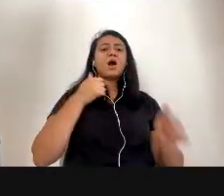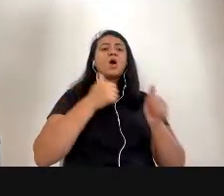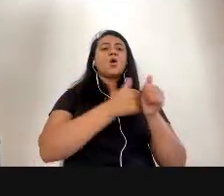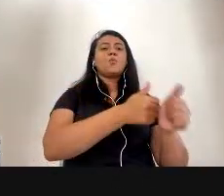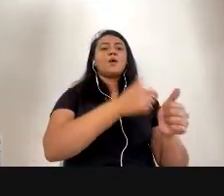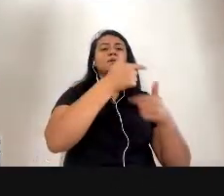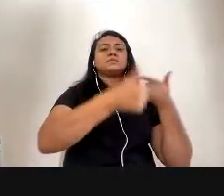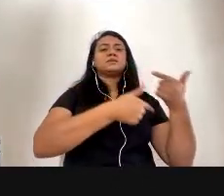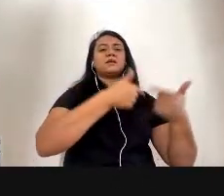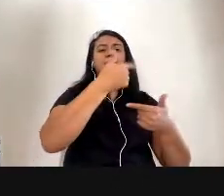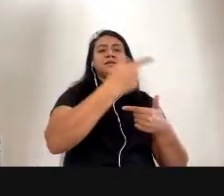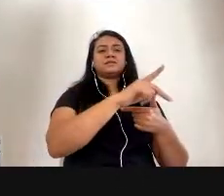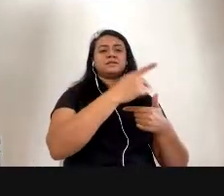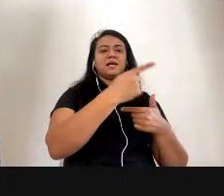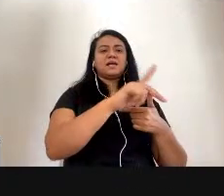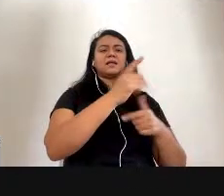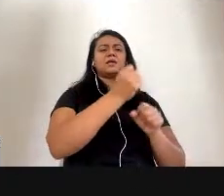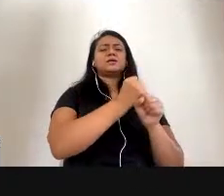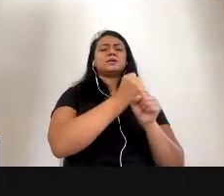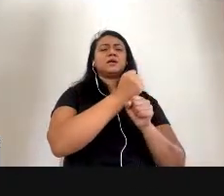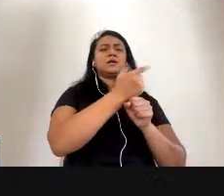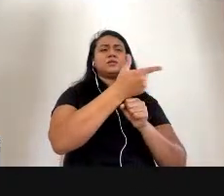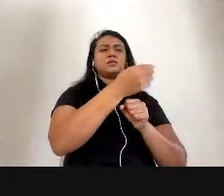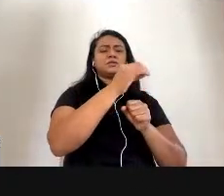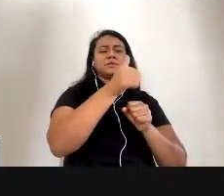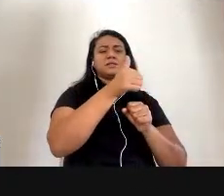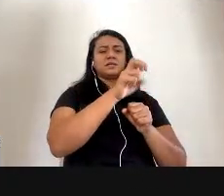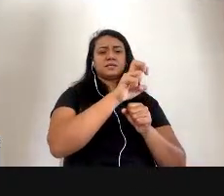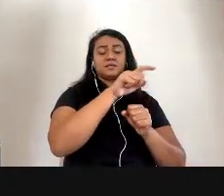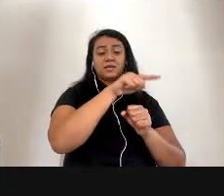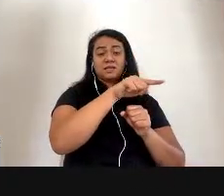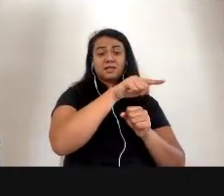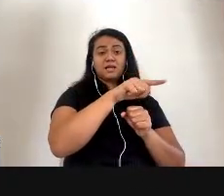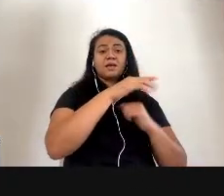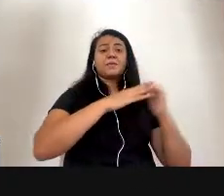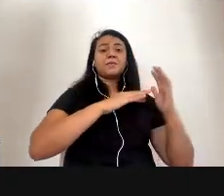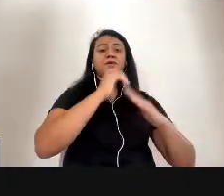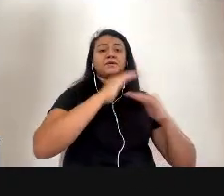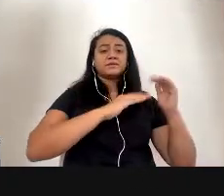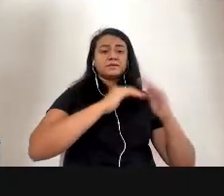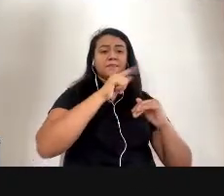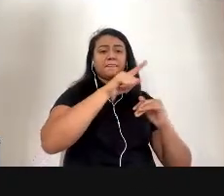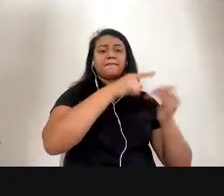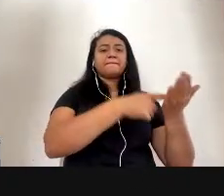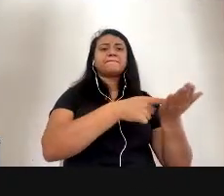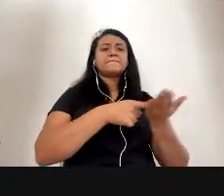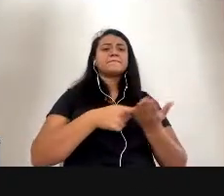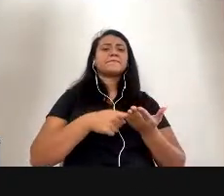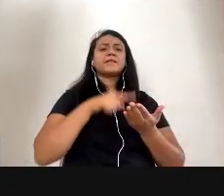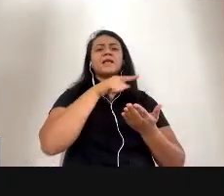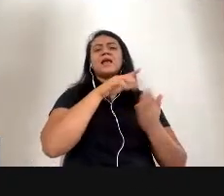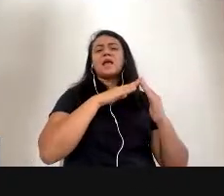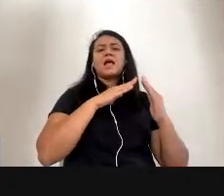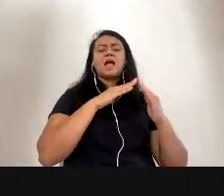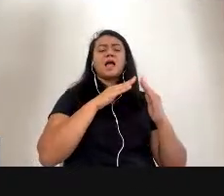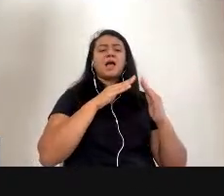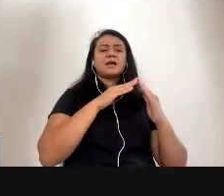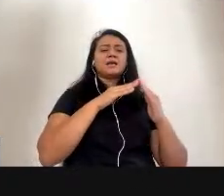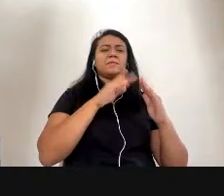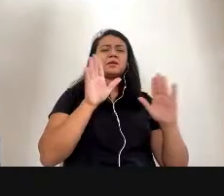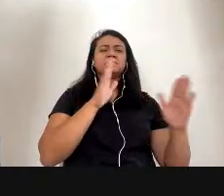2015. Essa artista, ela foi convidada por uma instituição. Ela mora entre